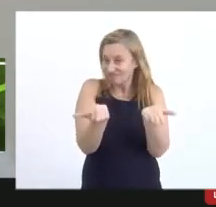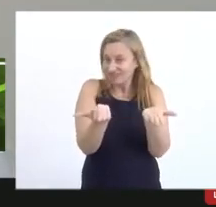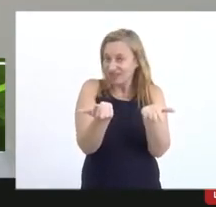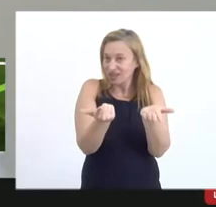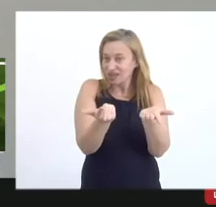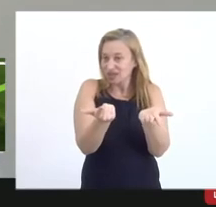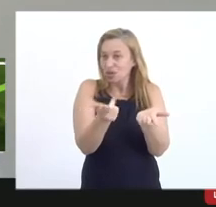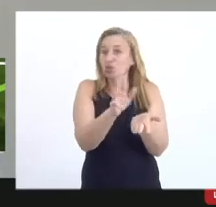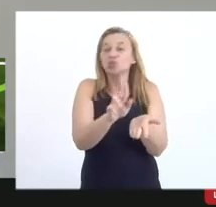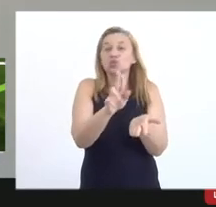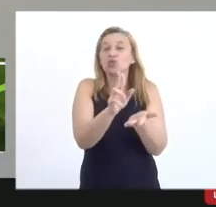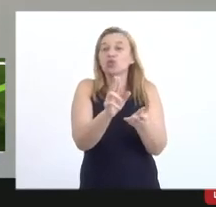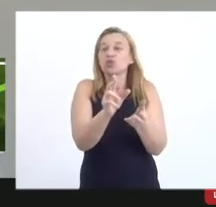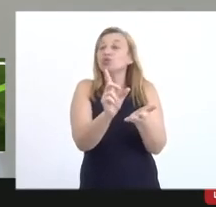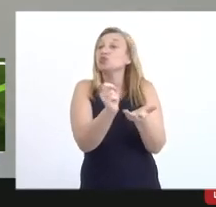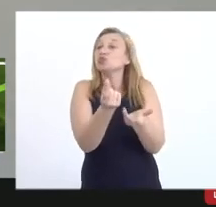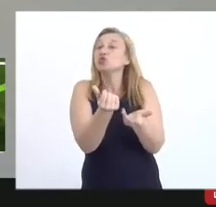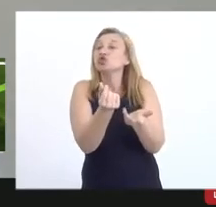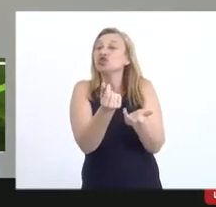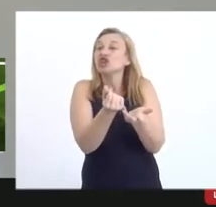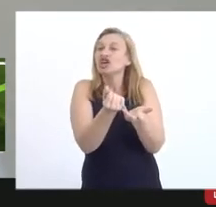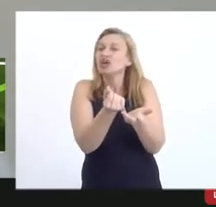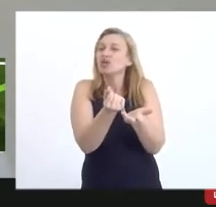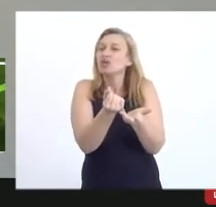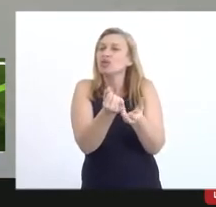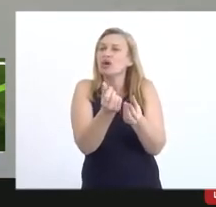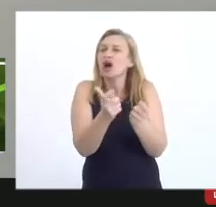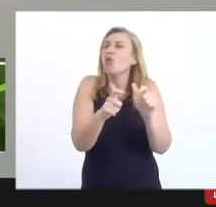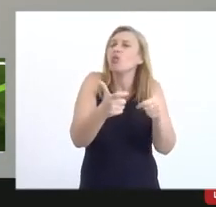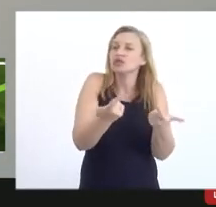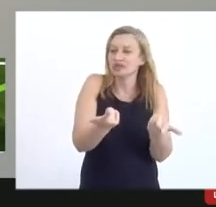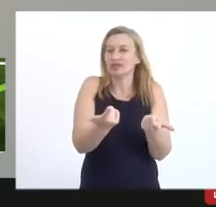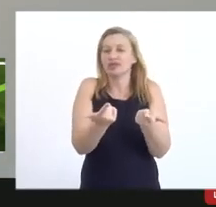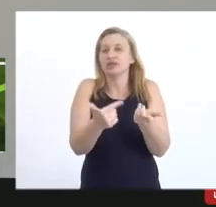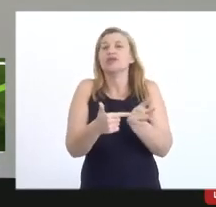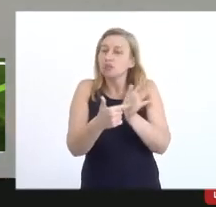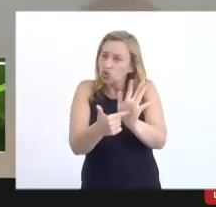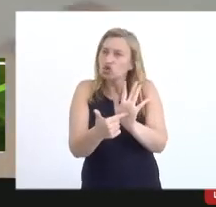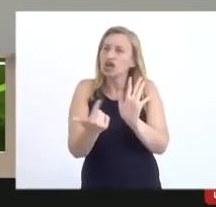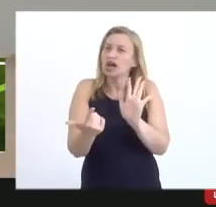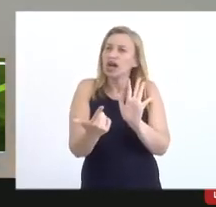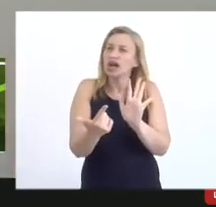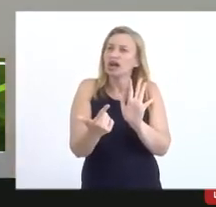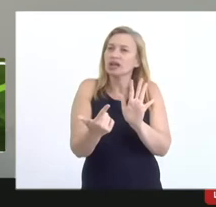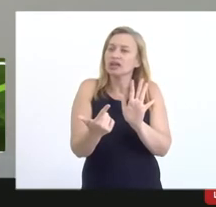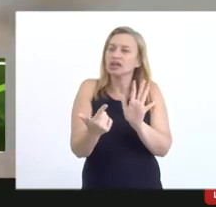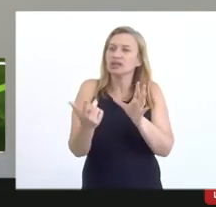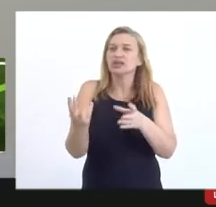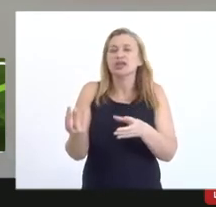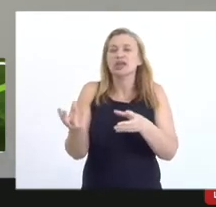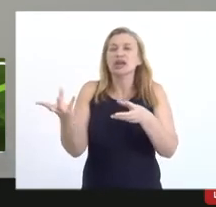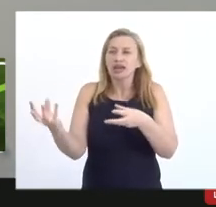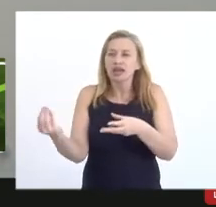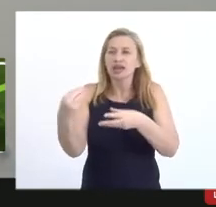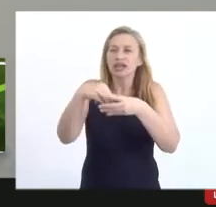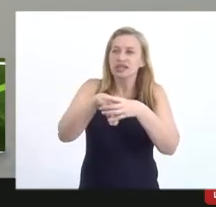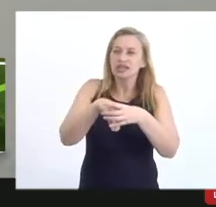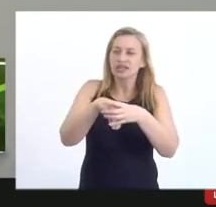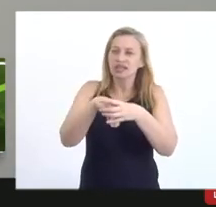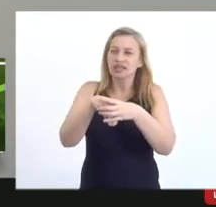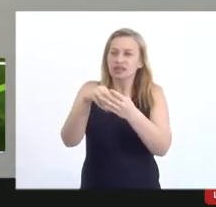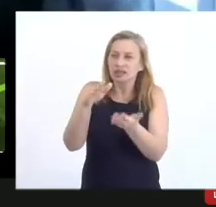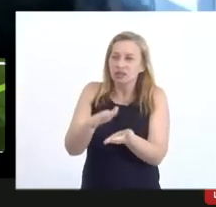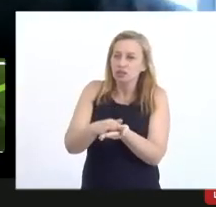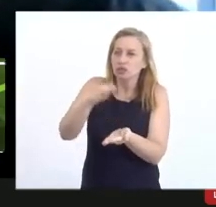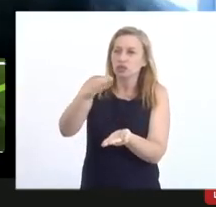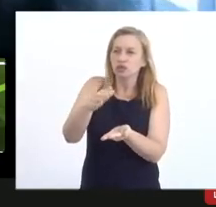agente cultural pelo incentivado assim que ele gastou ele pega a nota fiscal eletrônica e acrescenta na planilha está aqui a nota fiscal de